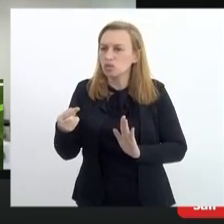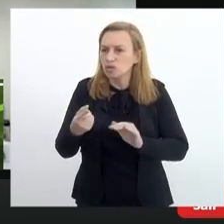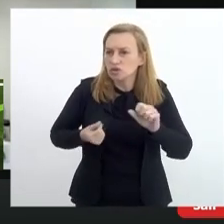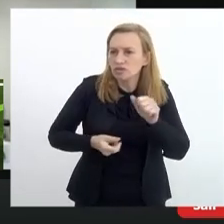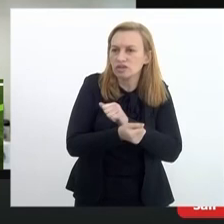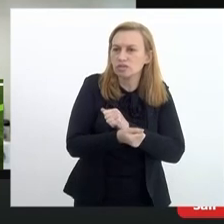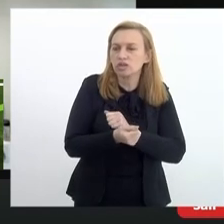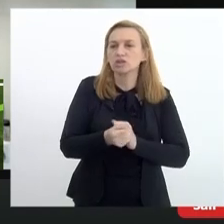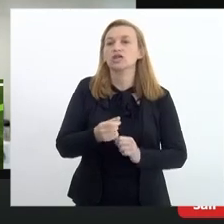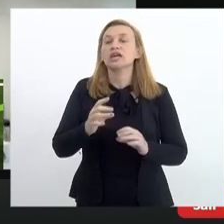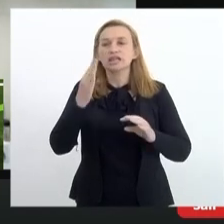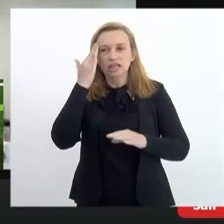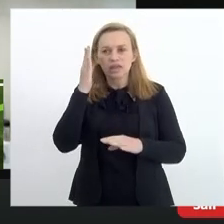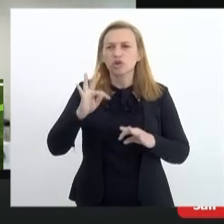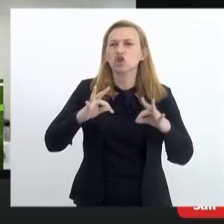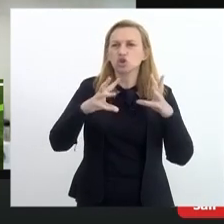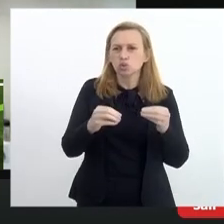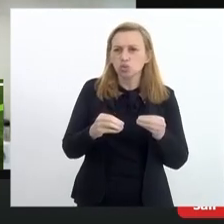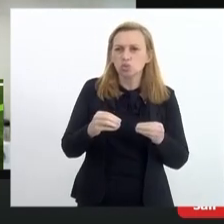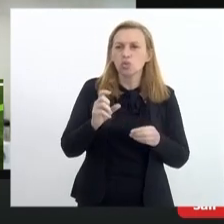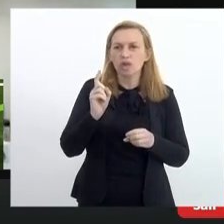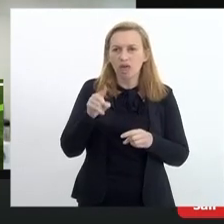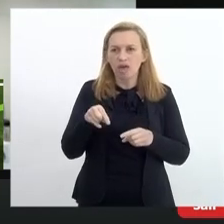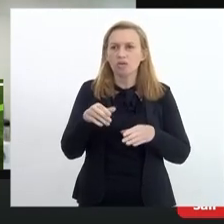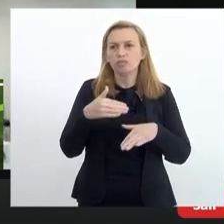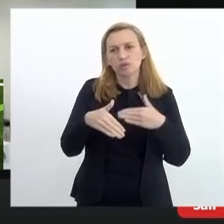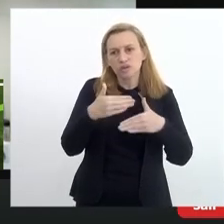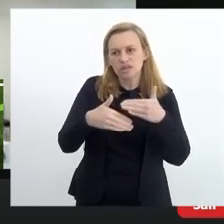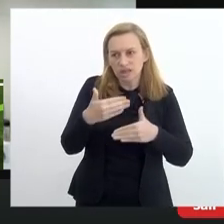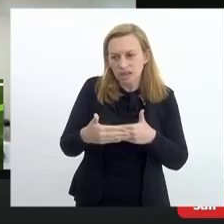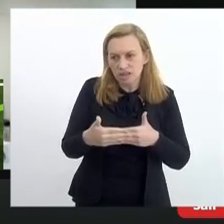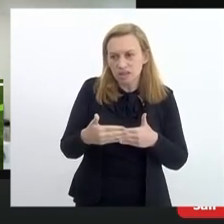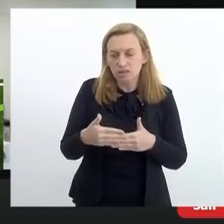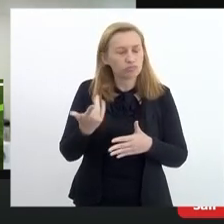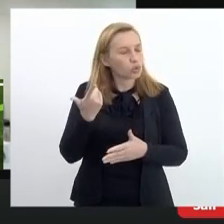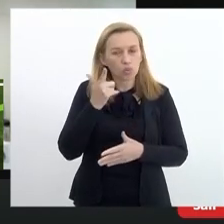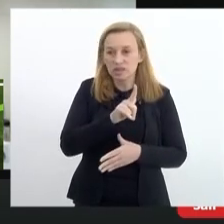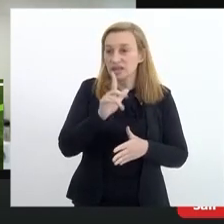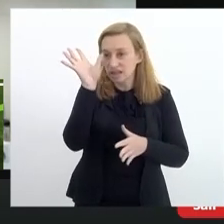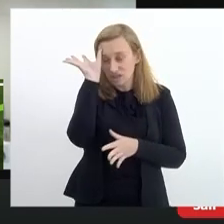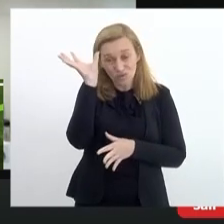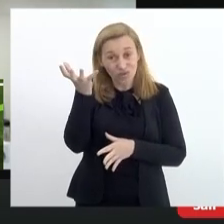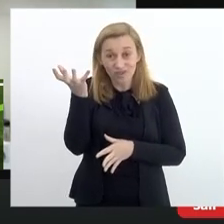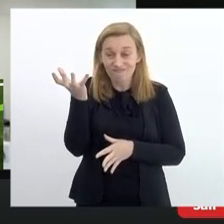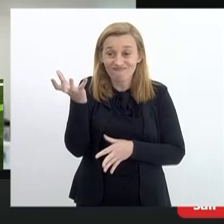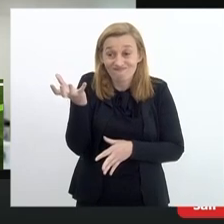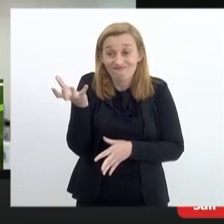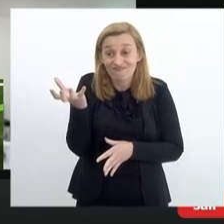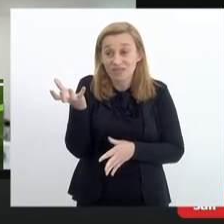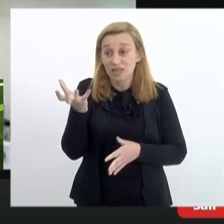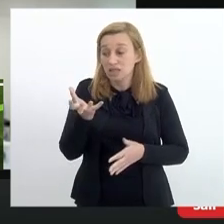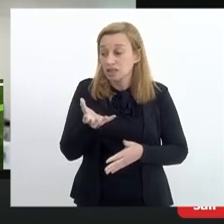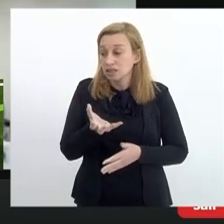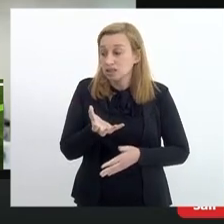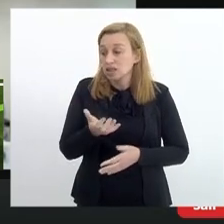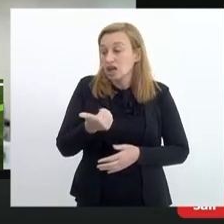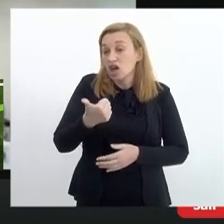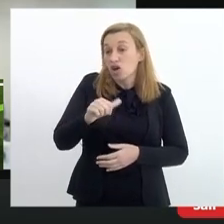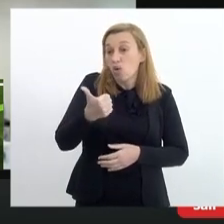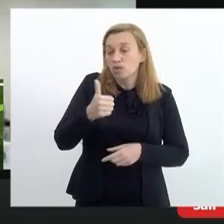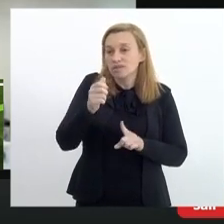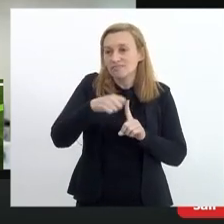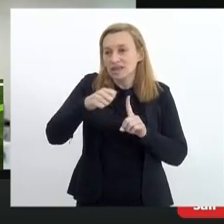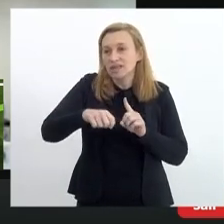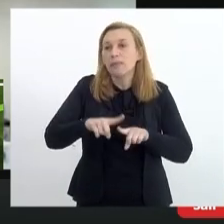entendemos que tudo é uma questão processual e que demanda tempo, a gente não consegue resolver em 11 meses,